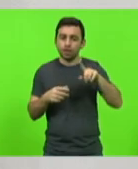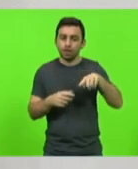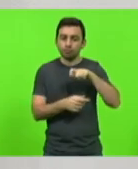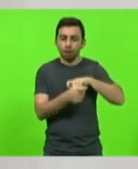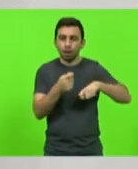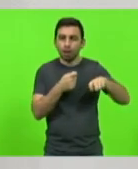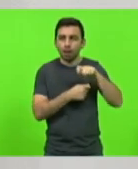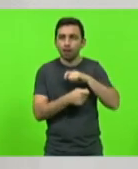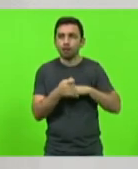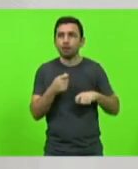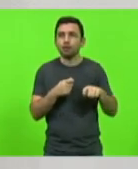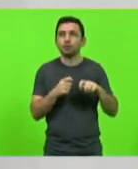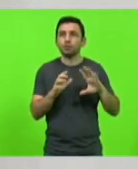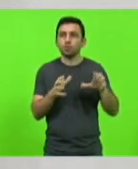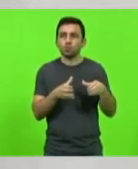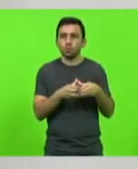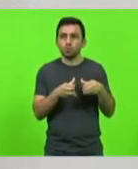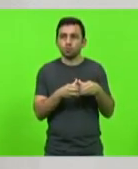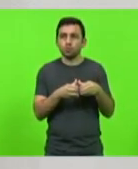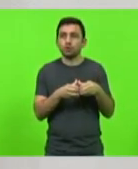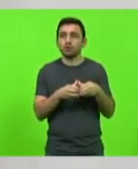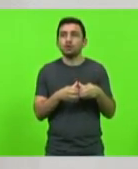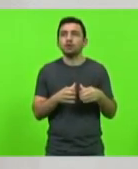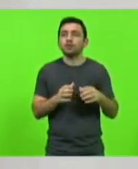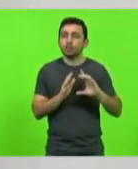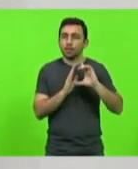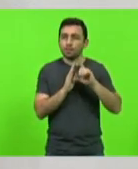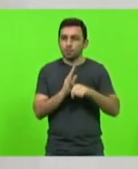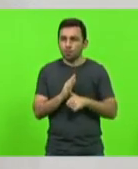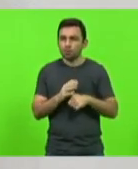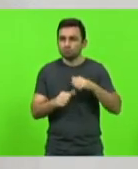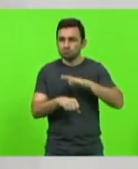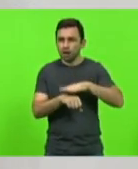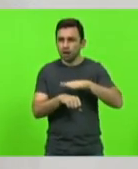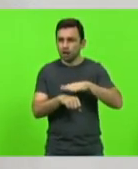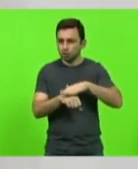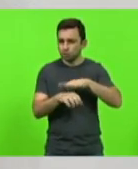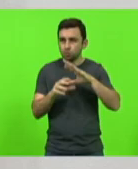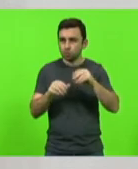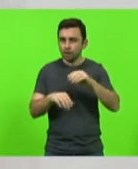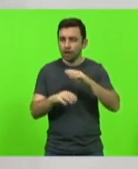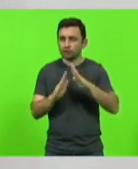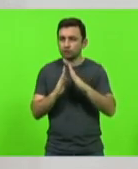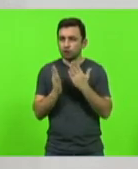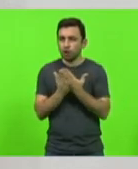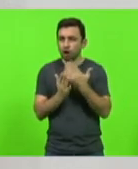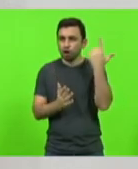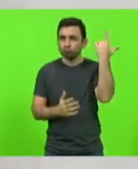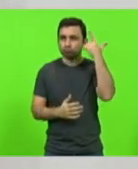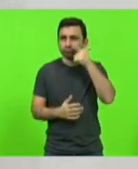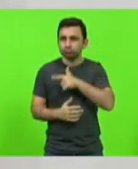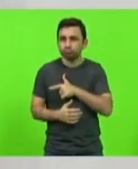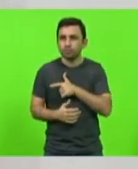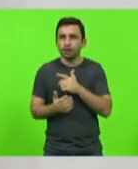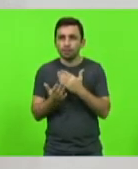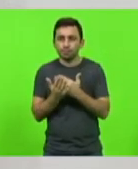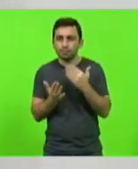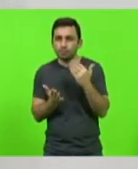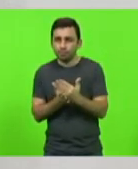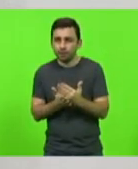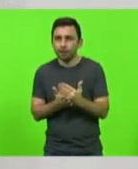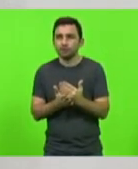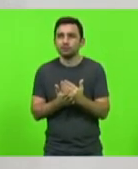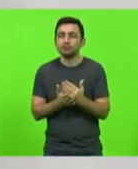grupo. Depois de realizar todas essas ações, a escola conseguiu desviar os resíduos do ateiro